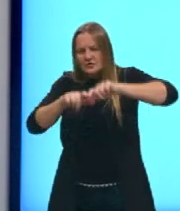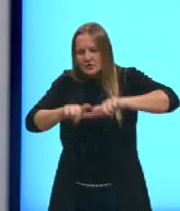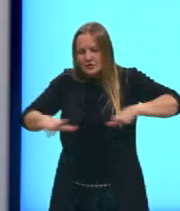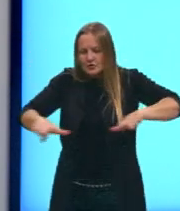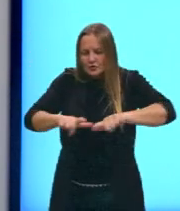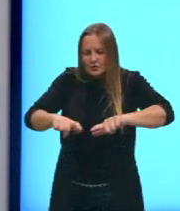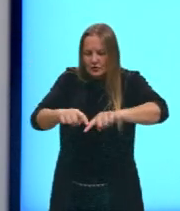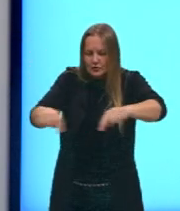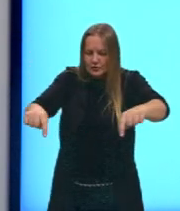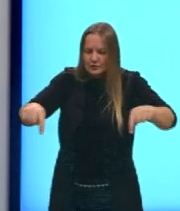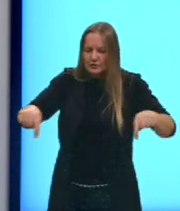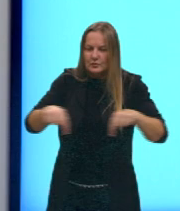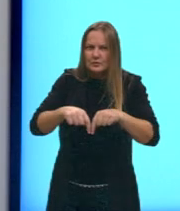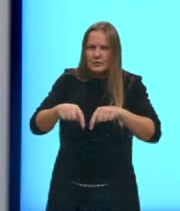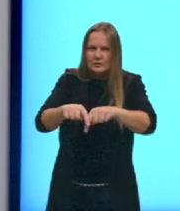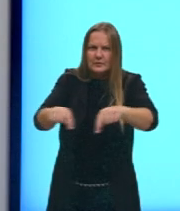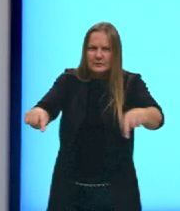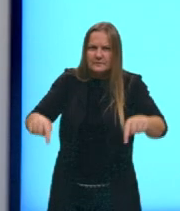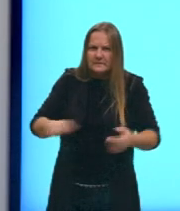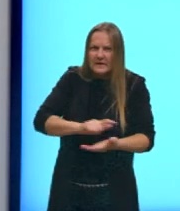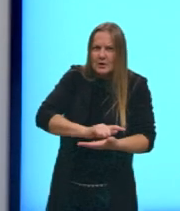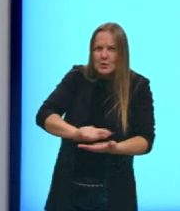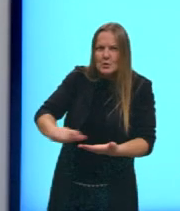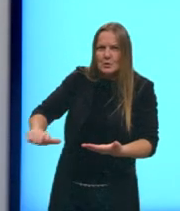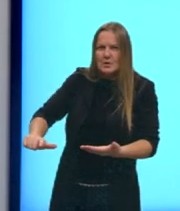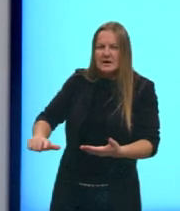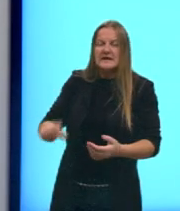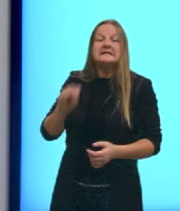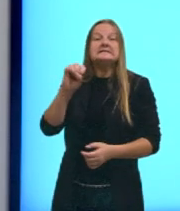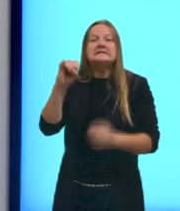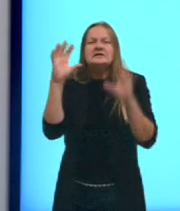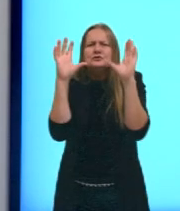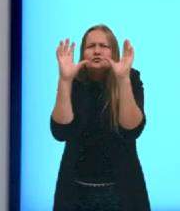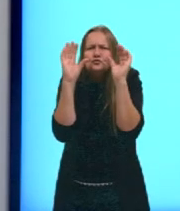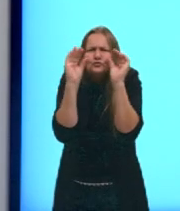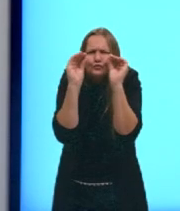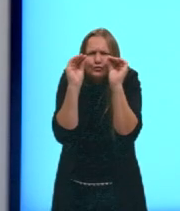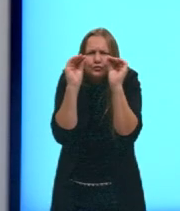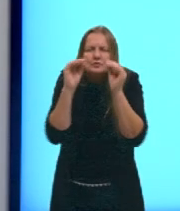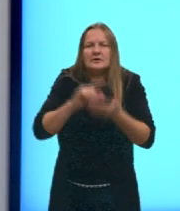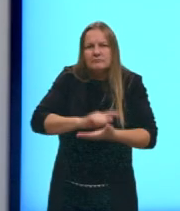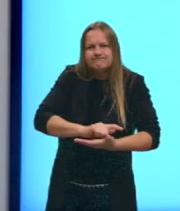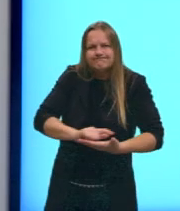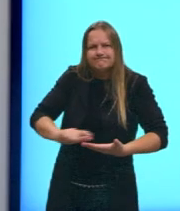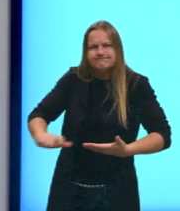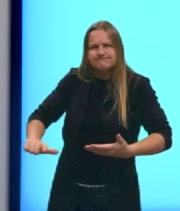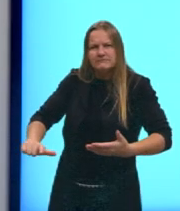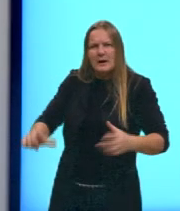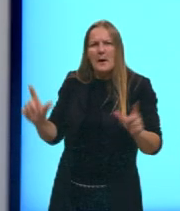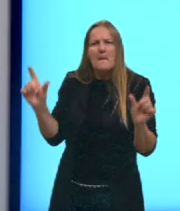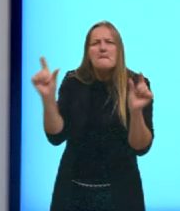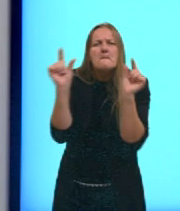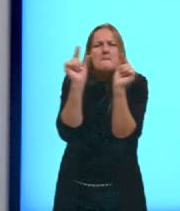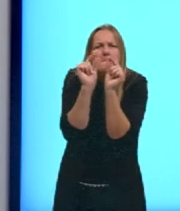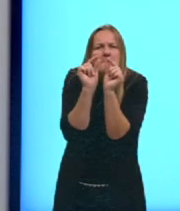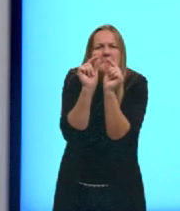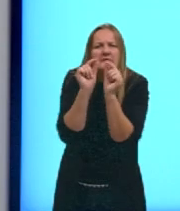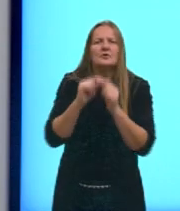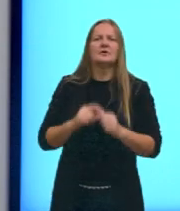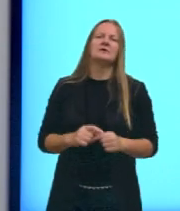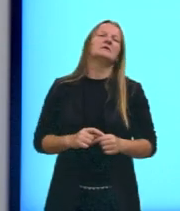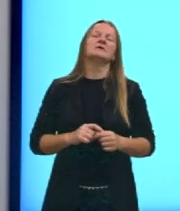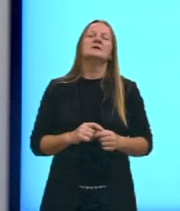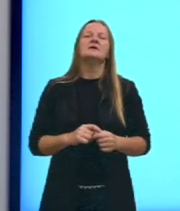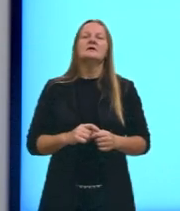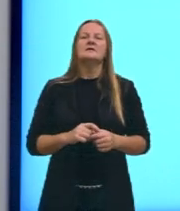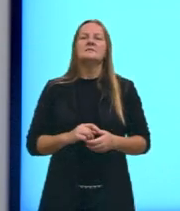albedo, tá? Quanto mais escura for essa superfície, menor é a taxa de albedo, tá, gurizada?